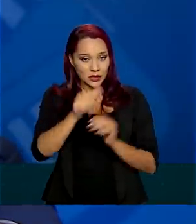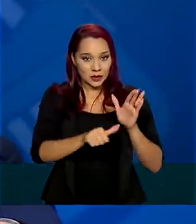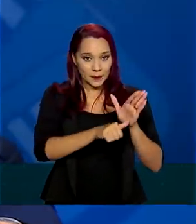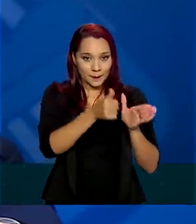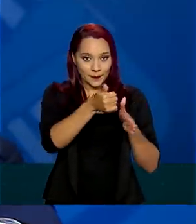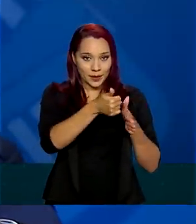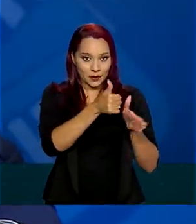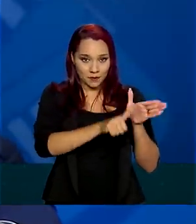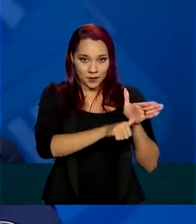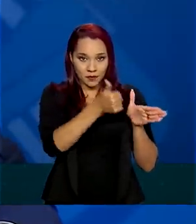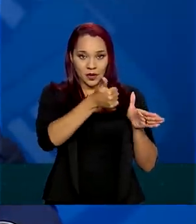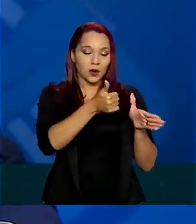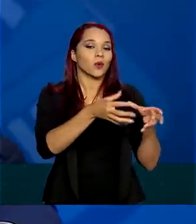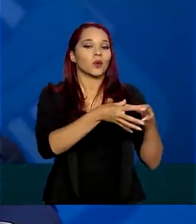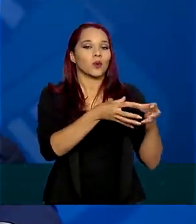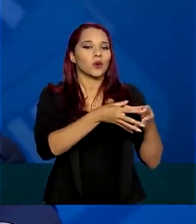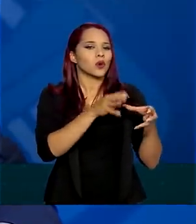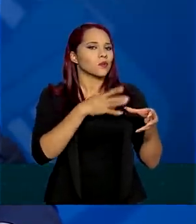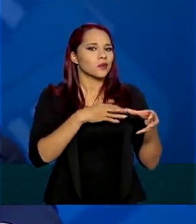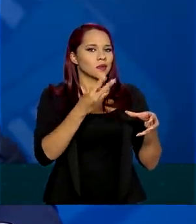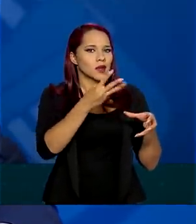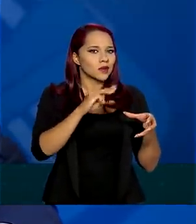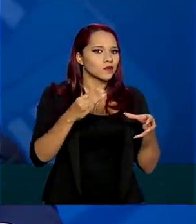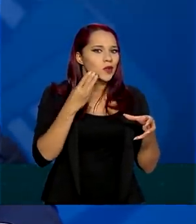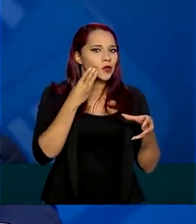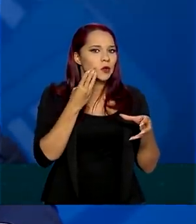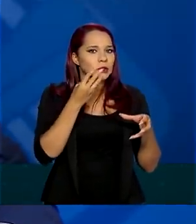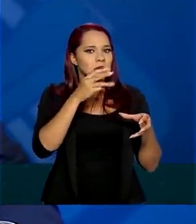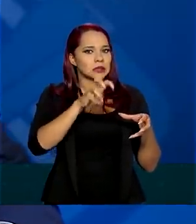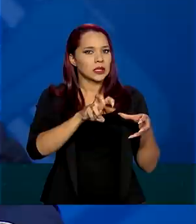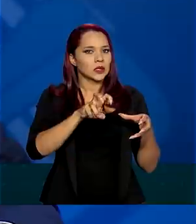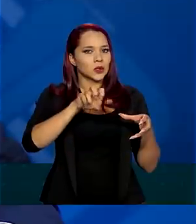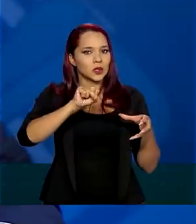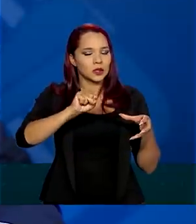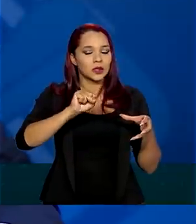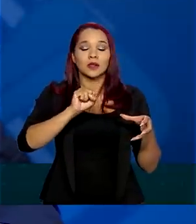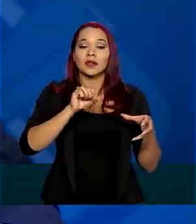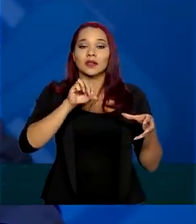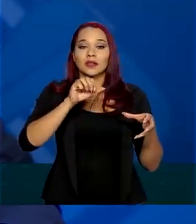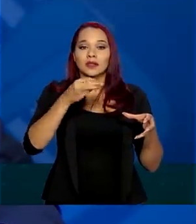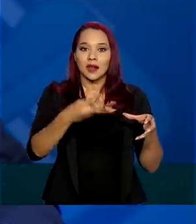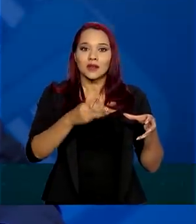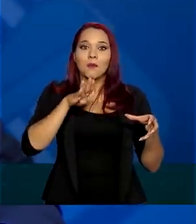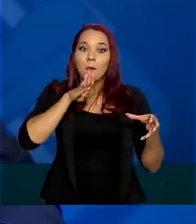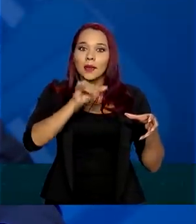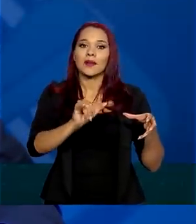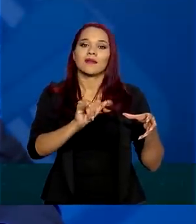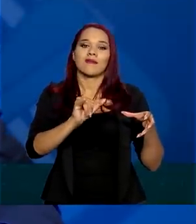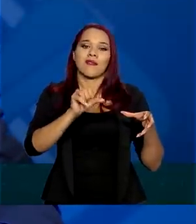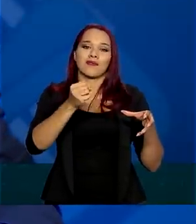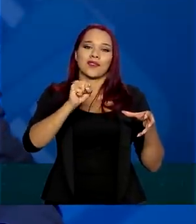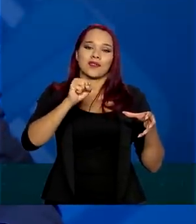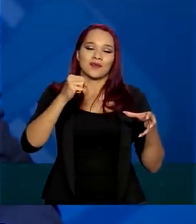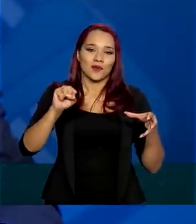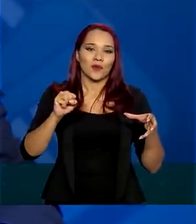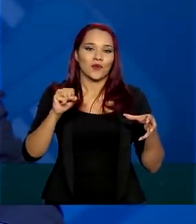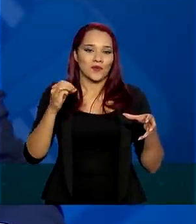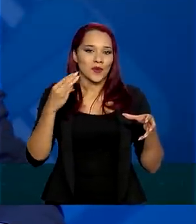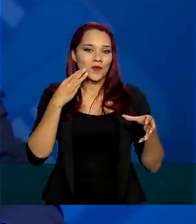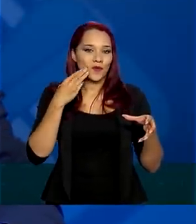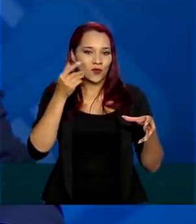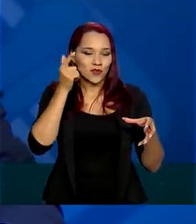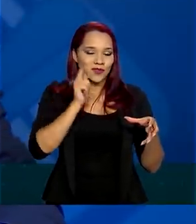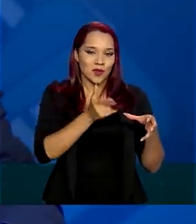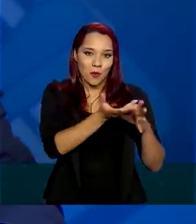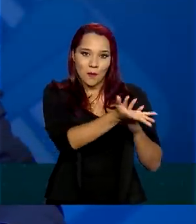lote, que significou um custo de 3 bilhões e 582 milhões, receberam